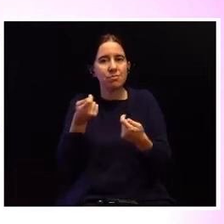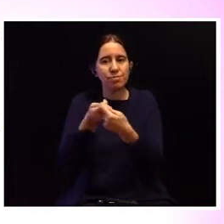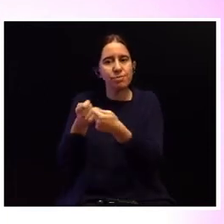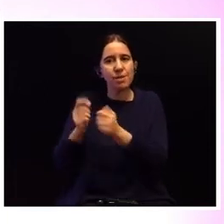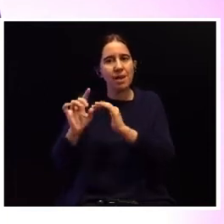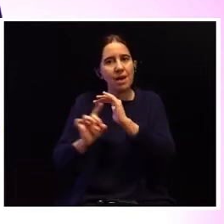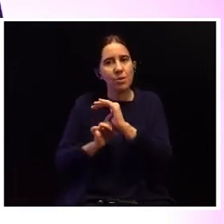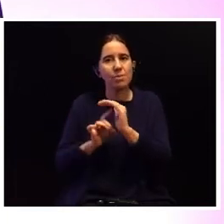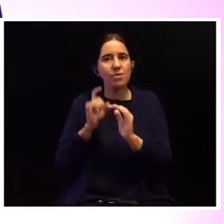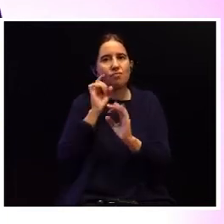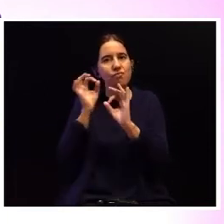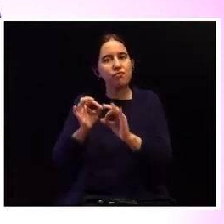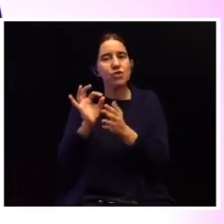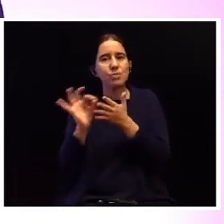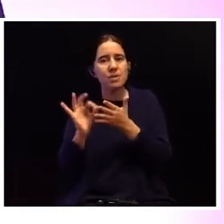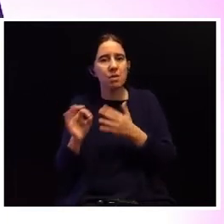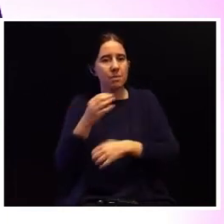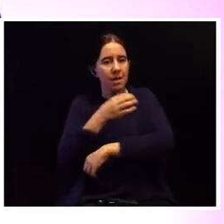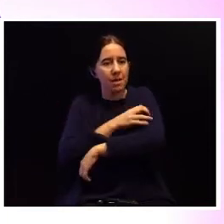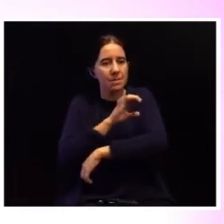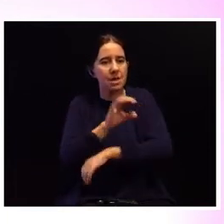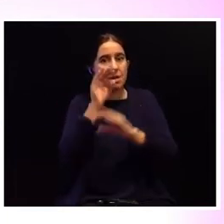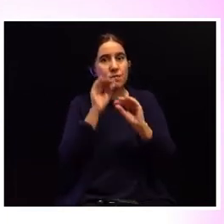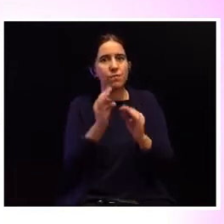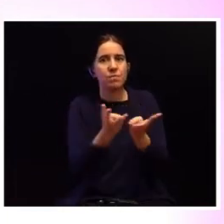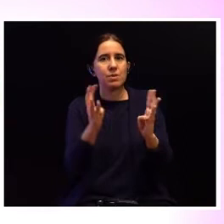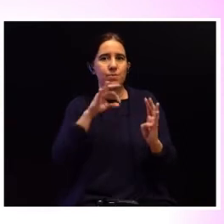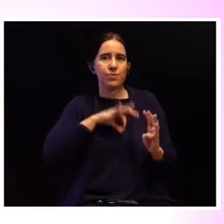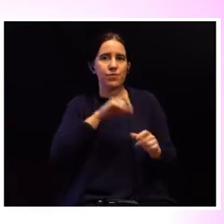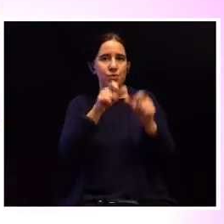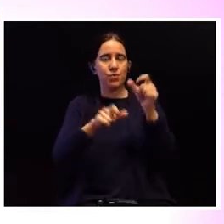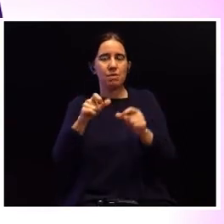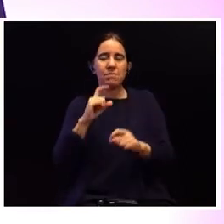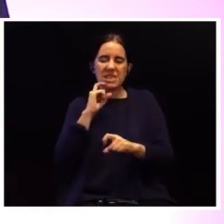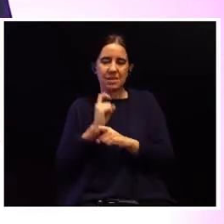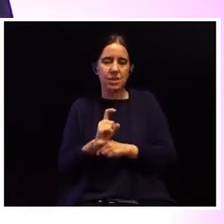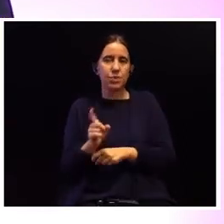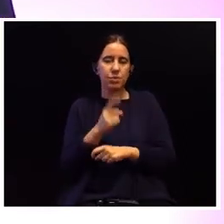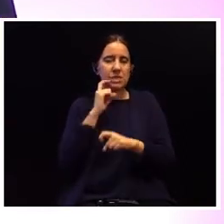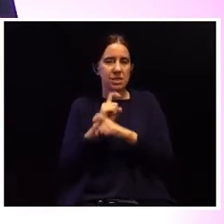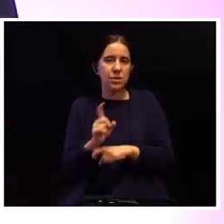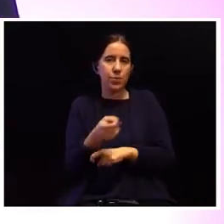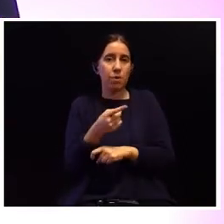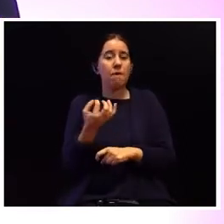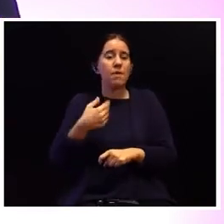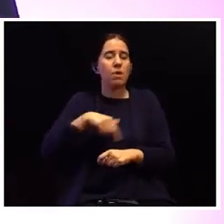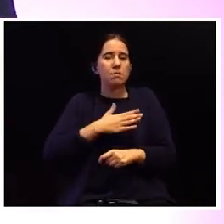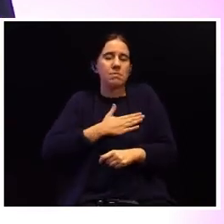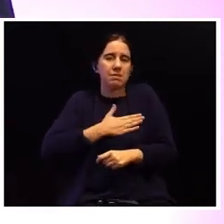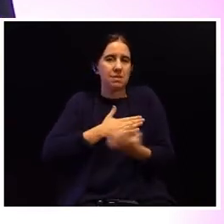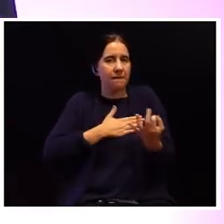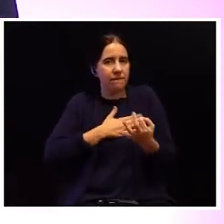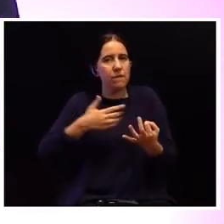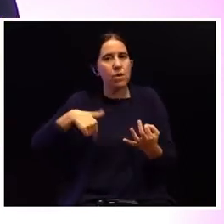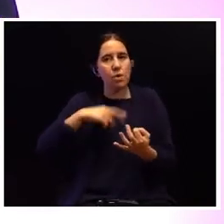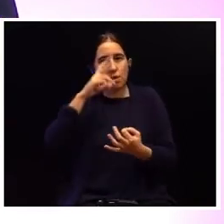acolhimento especializadas, a capacitação, a formação de profissionais, exigem, exigem, para além da nossa paixão, do